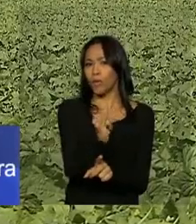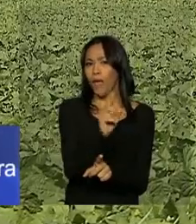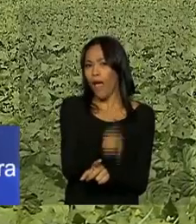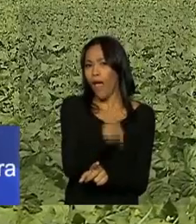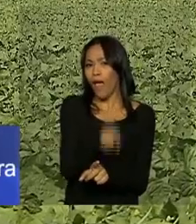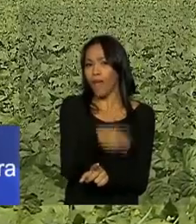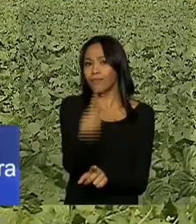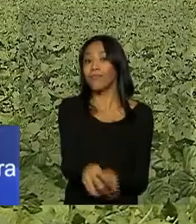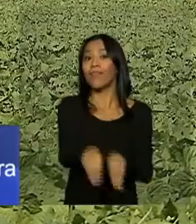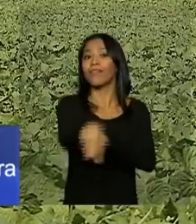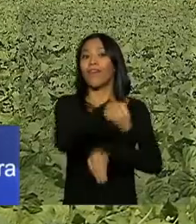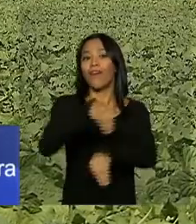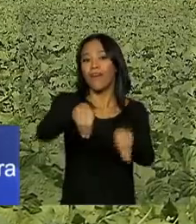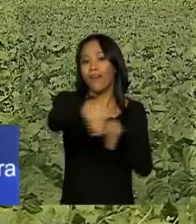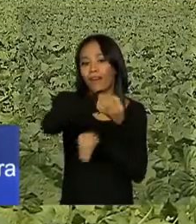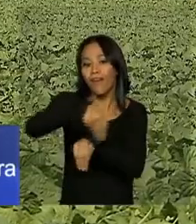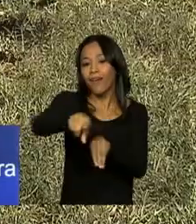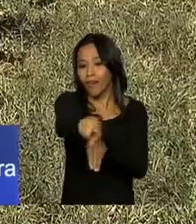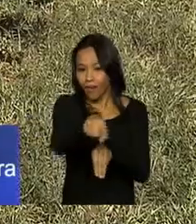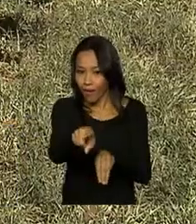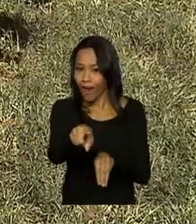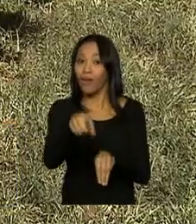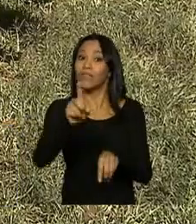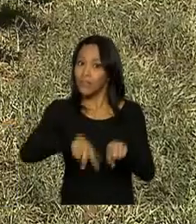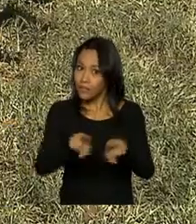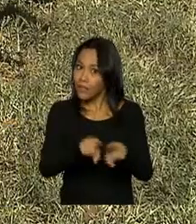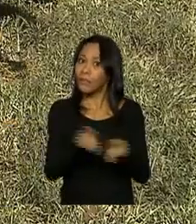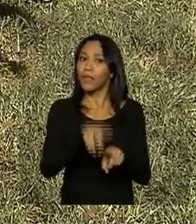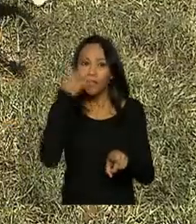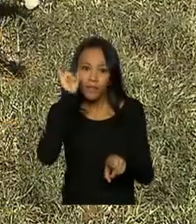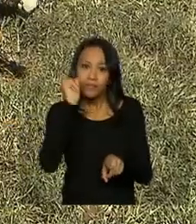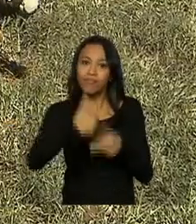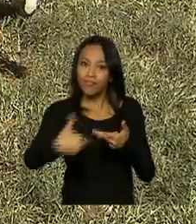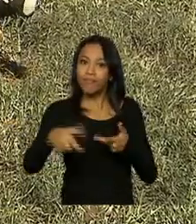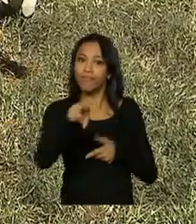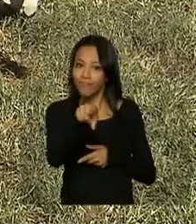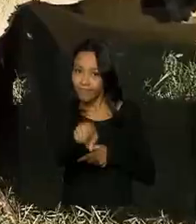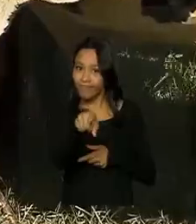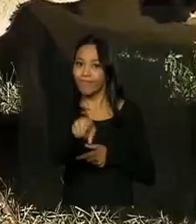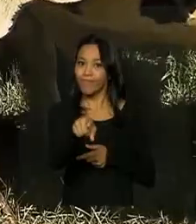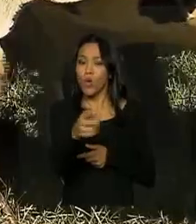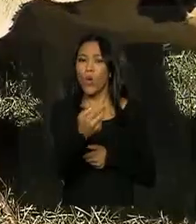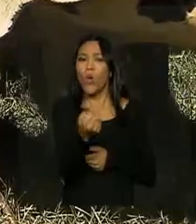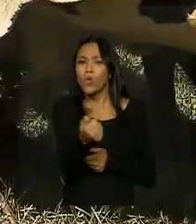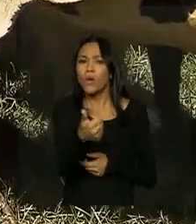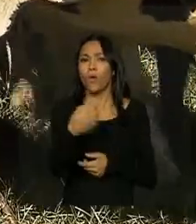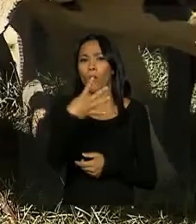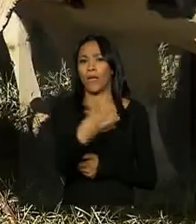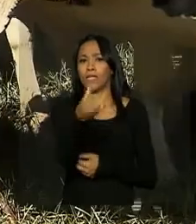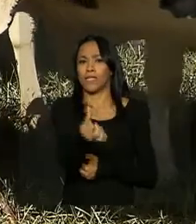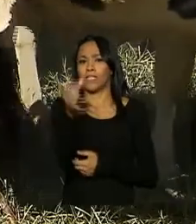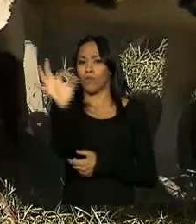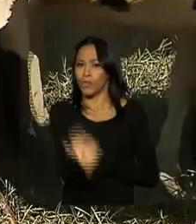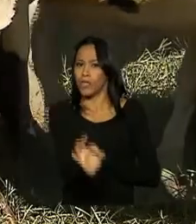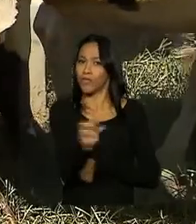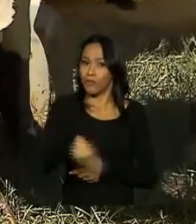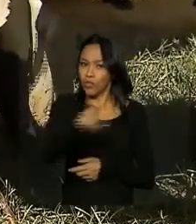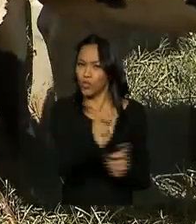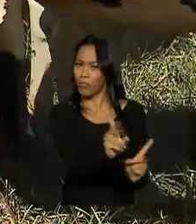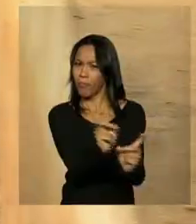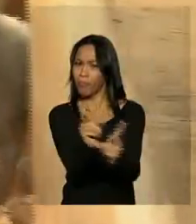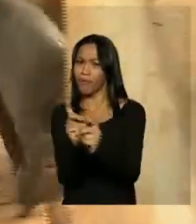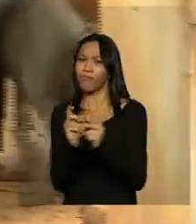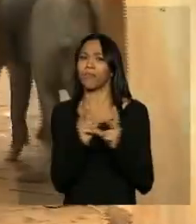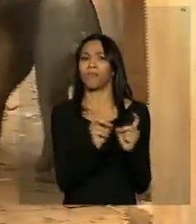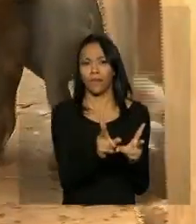cultivo da terra, produtos florestais e cuidado dos rebanhos. Ou seja, 46% das vendas em